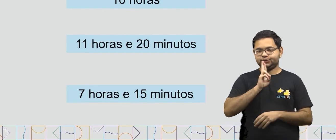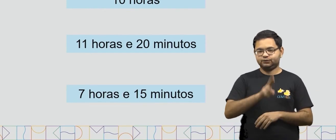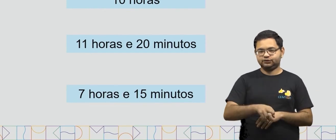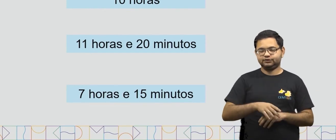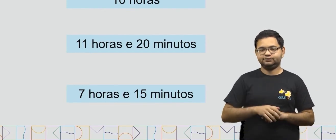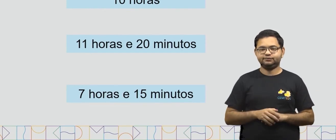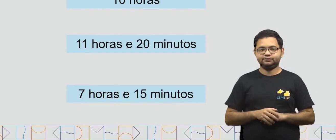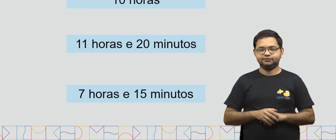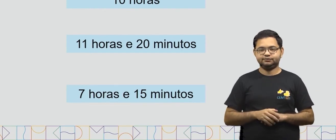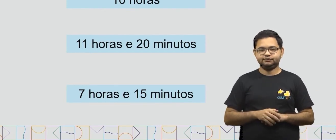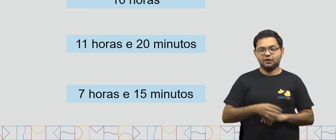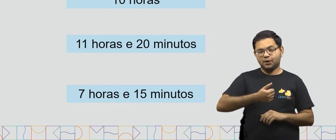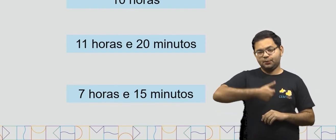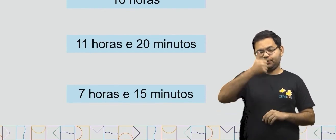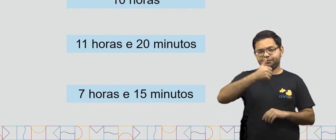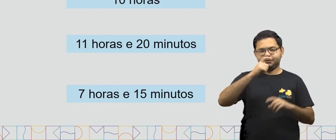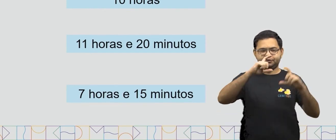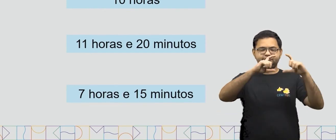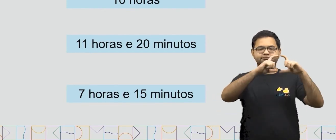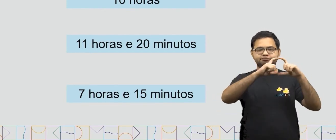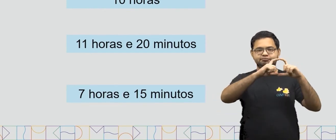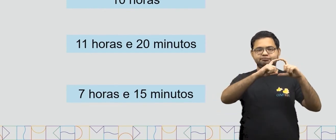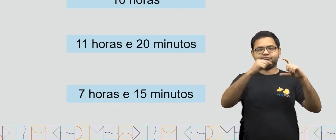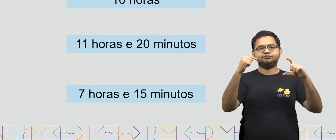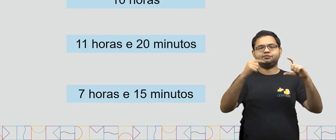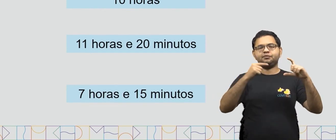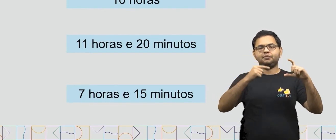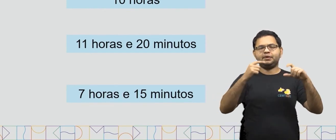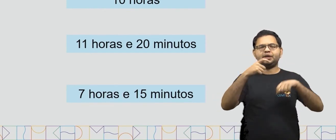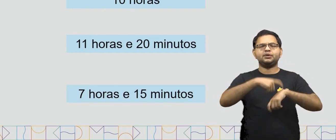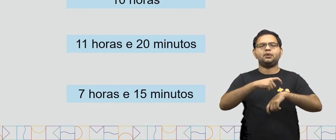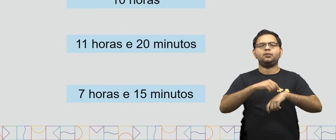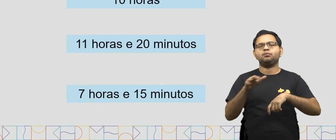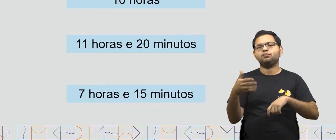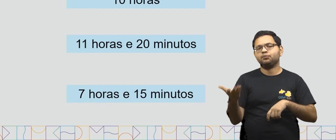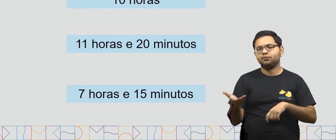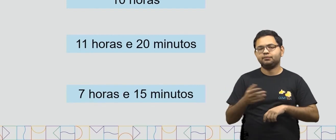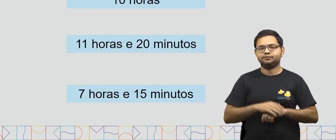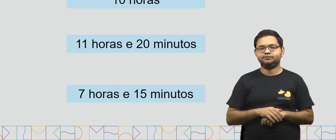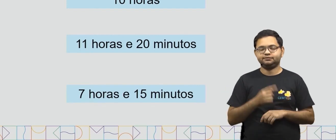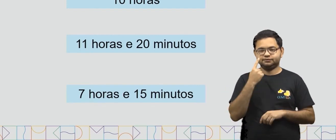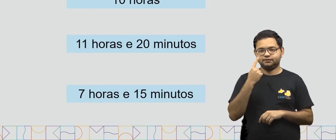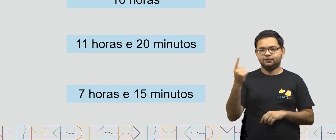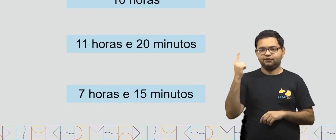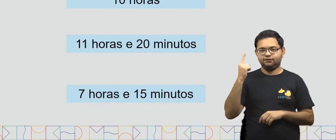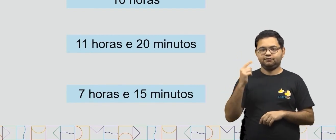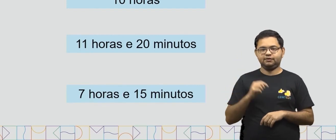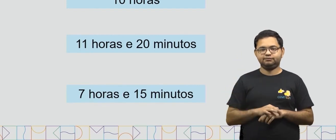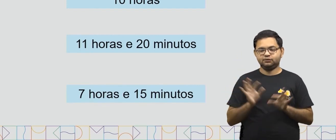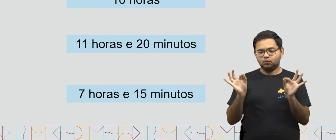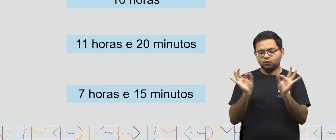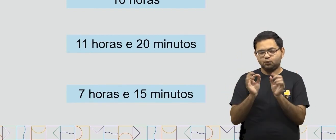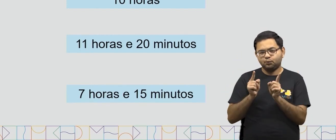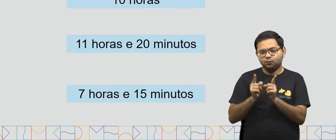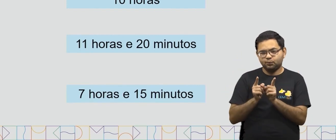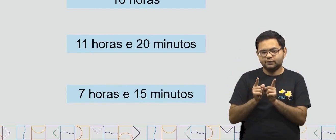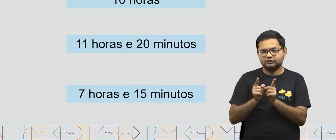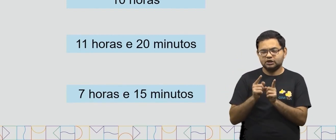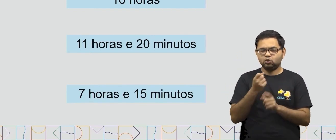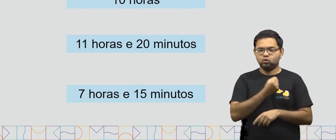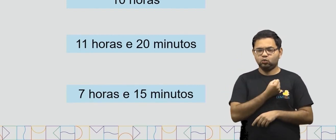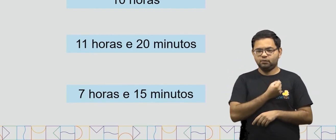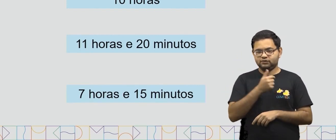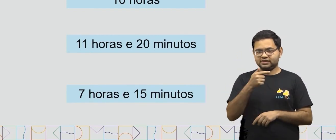O nosso primeiro relógio, que horas ele está marcando? O ponteiro pequeno está no número 7.